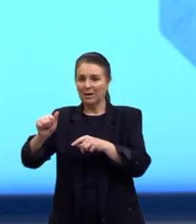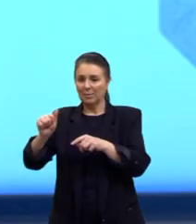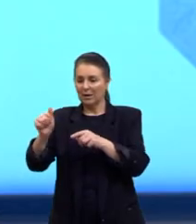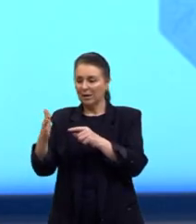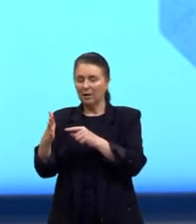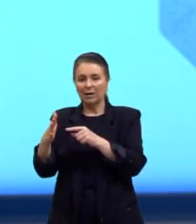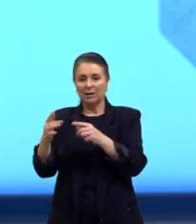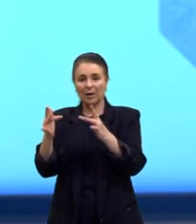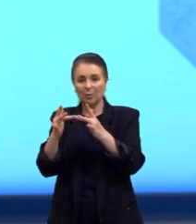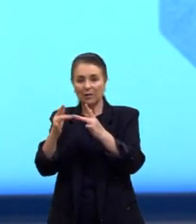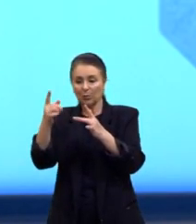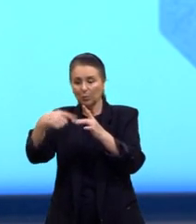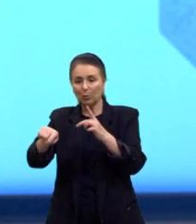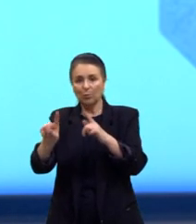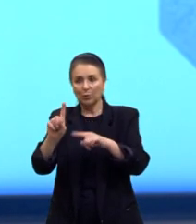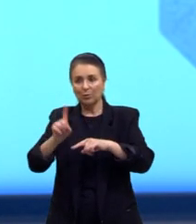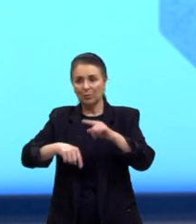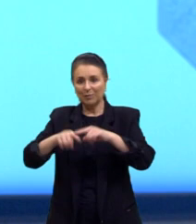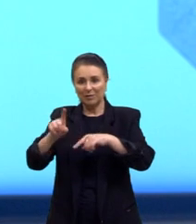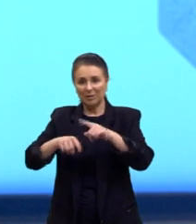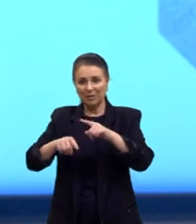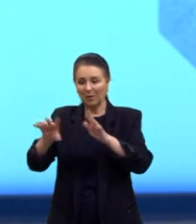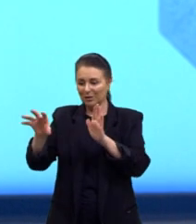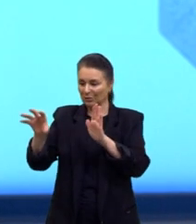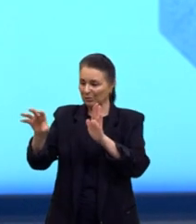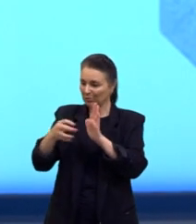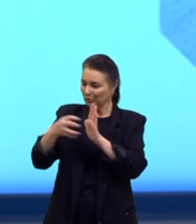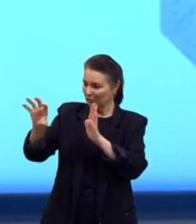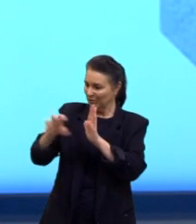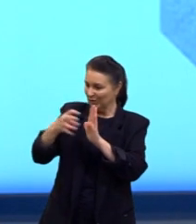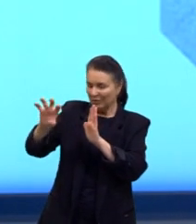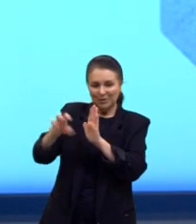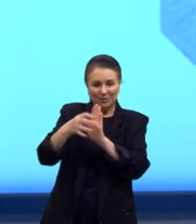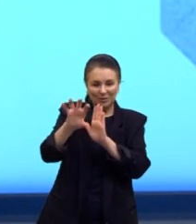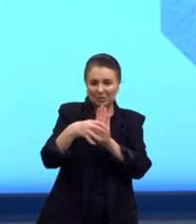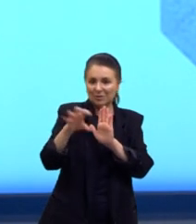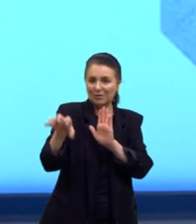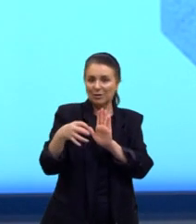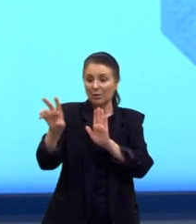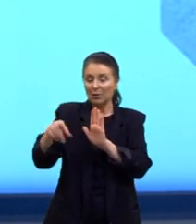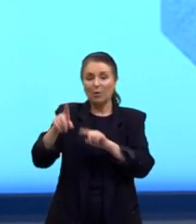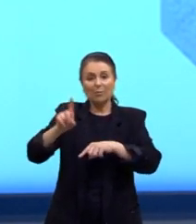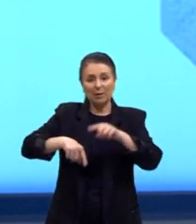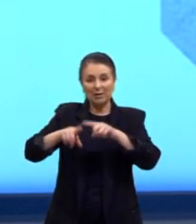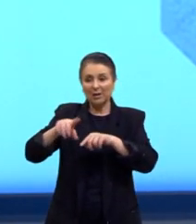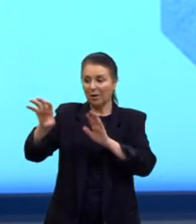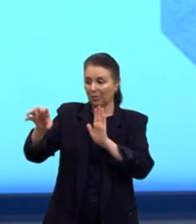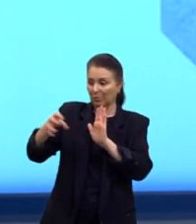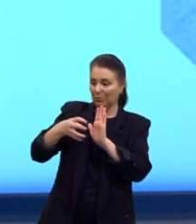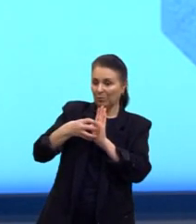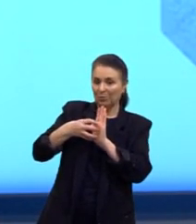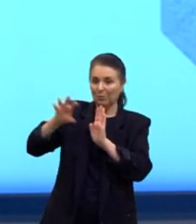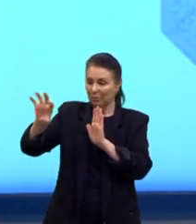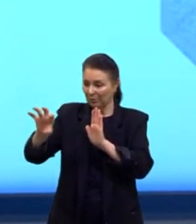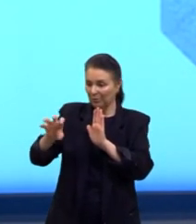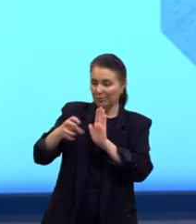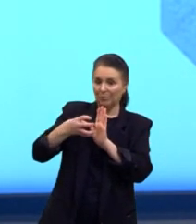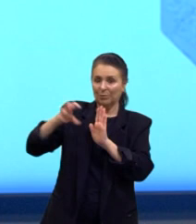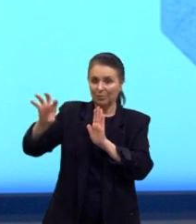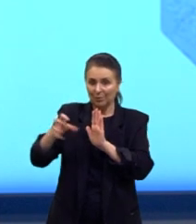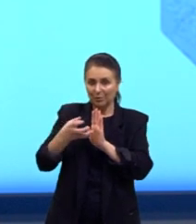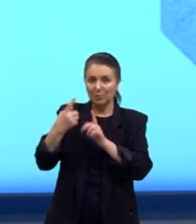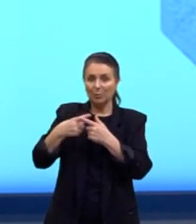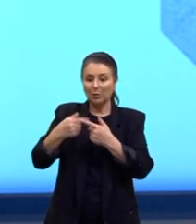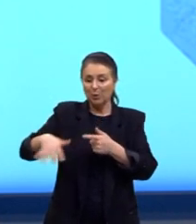algum material, né? ferro-magnético, por um tempo, né? E deixasse lá. Ele vai, então, assumir o campo